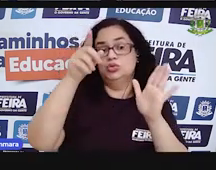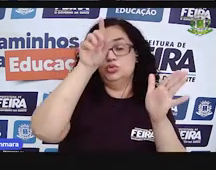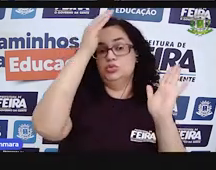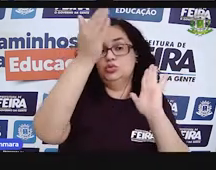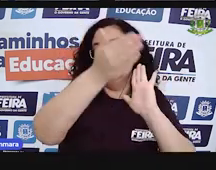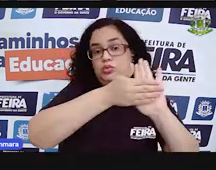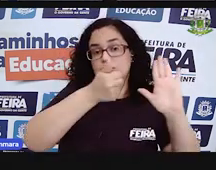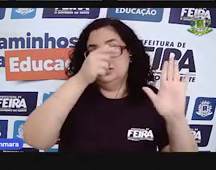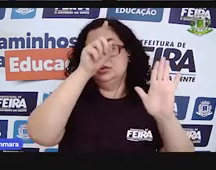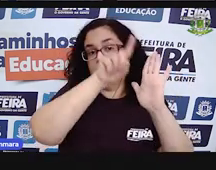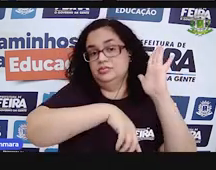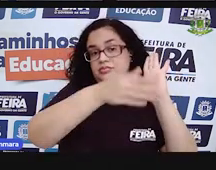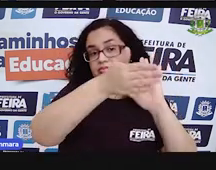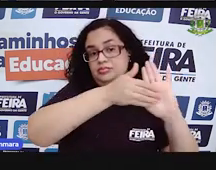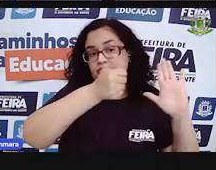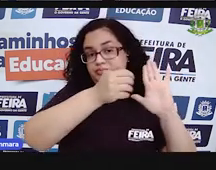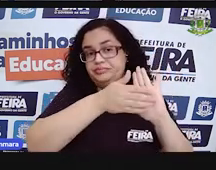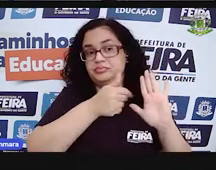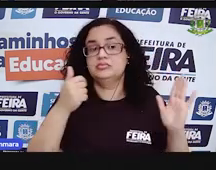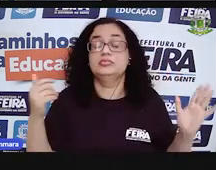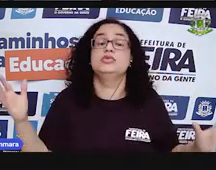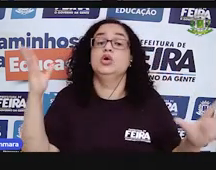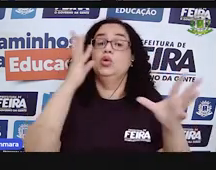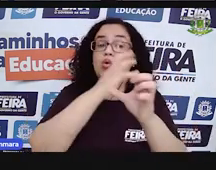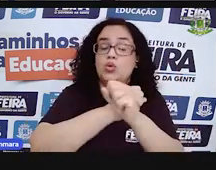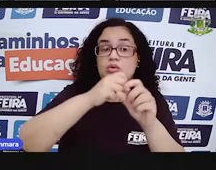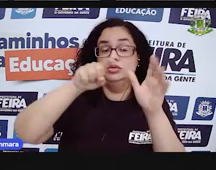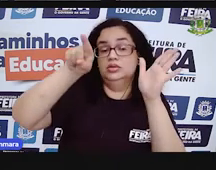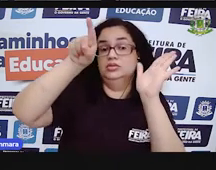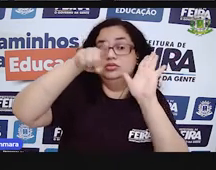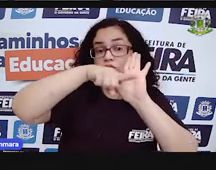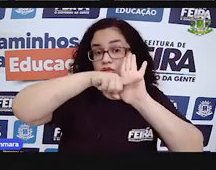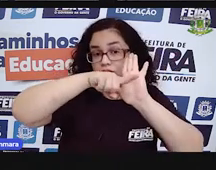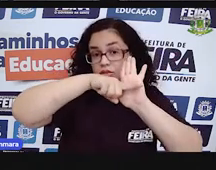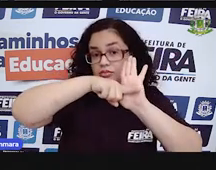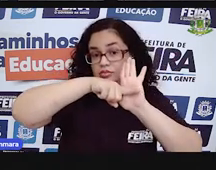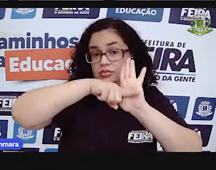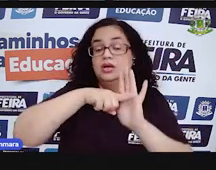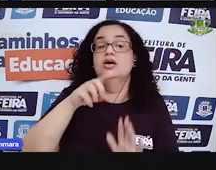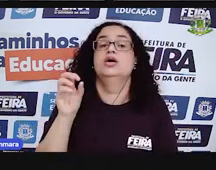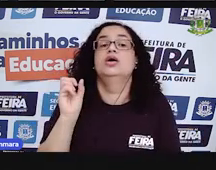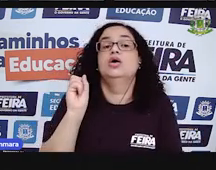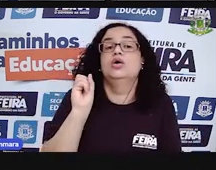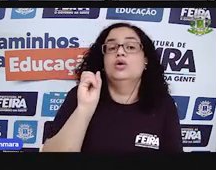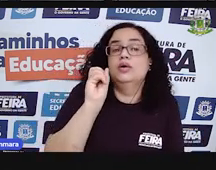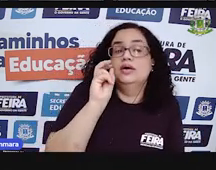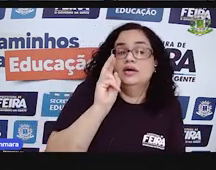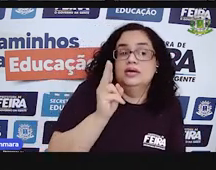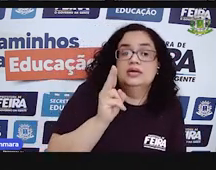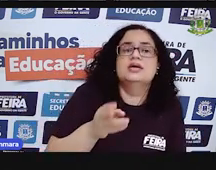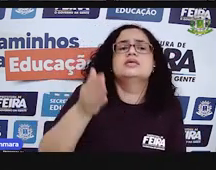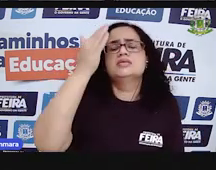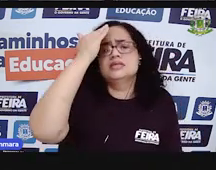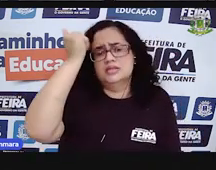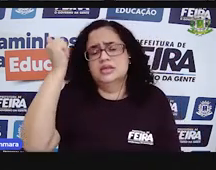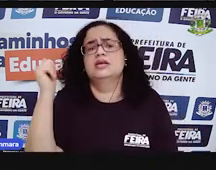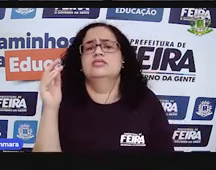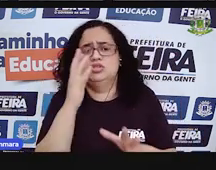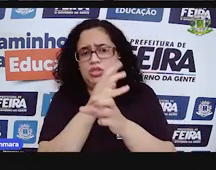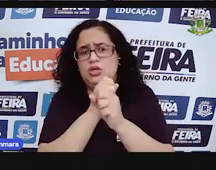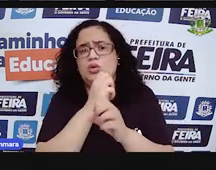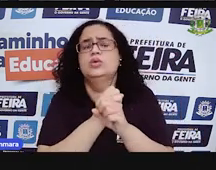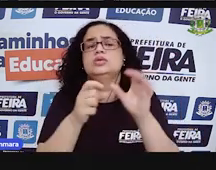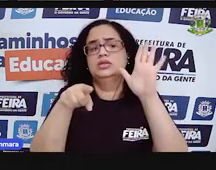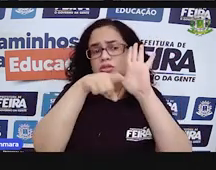mais conhecida como conta de menos. Certo, professor? Bacana. Eu até sei fazer a conta de menos.